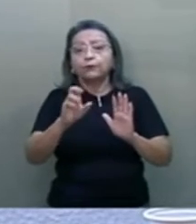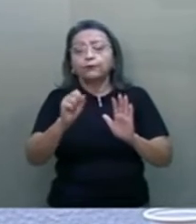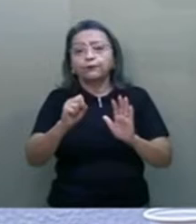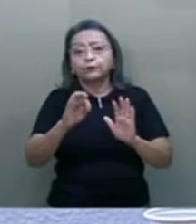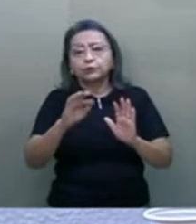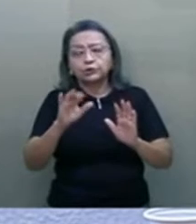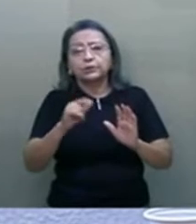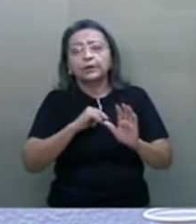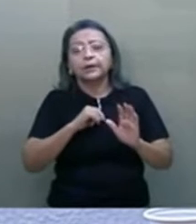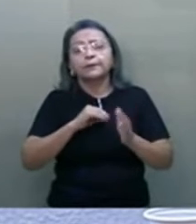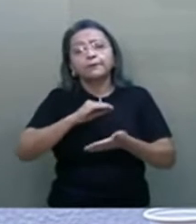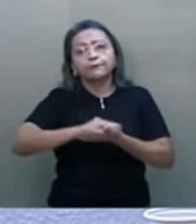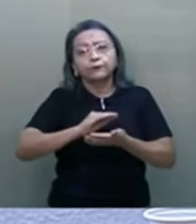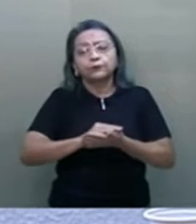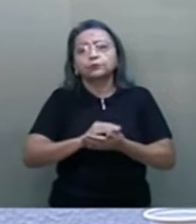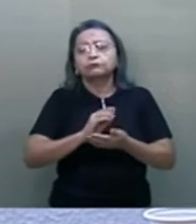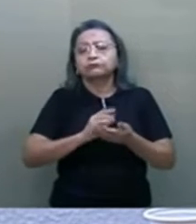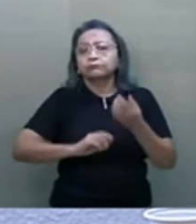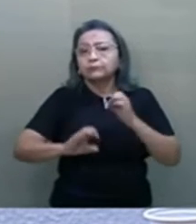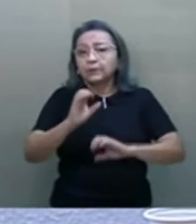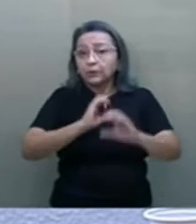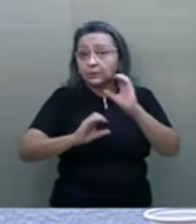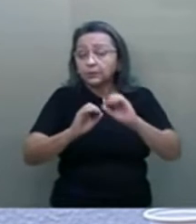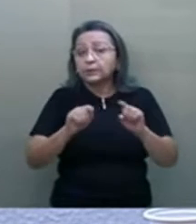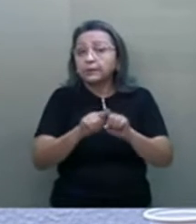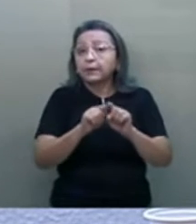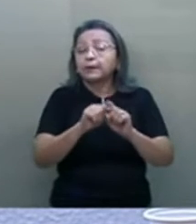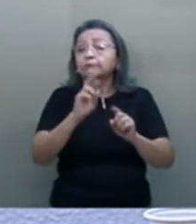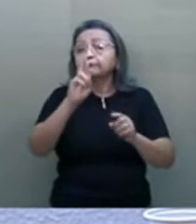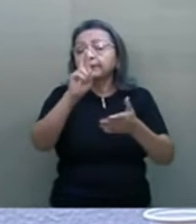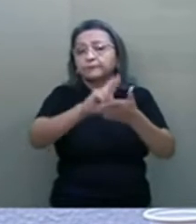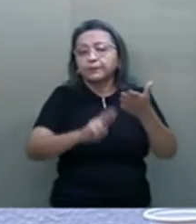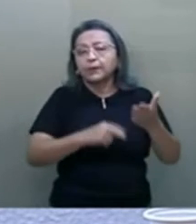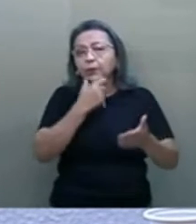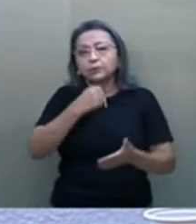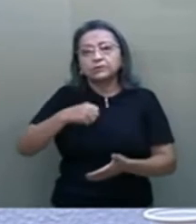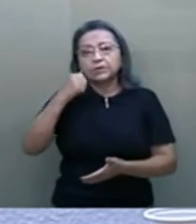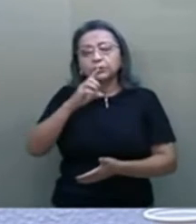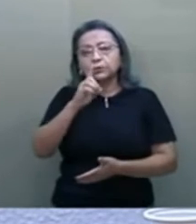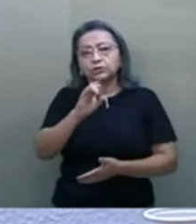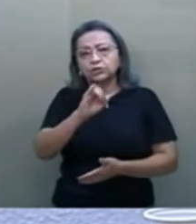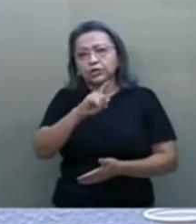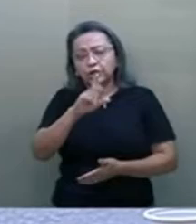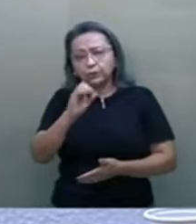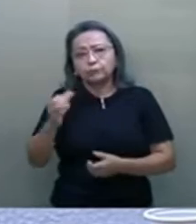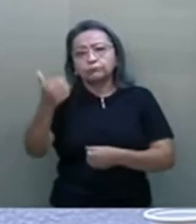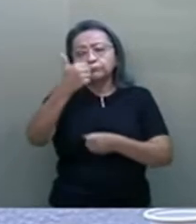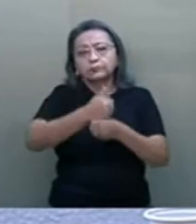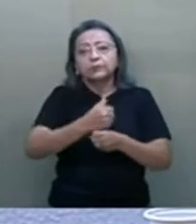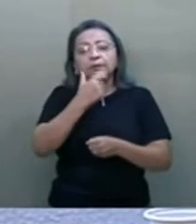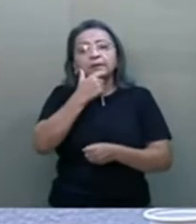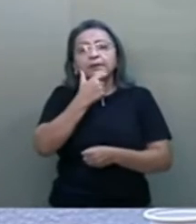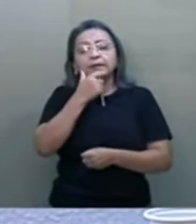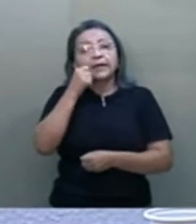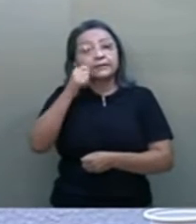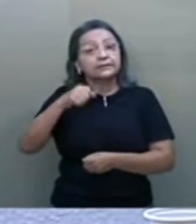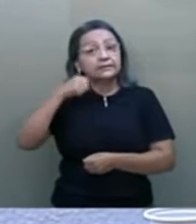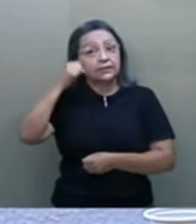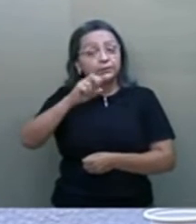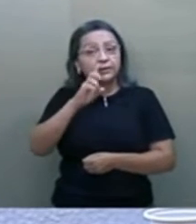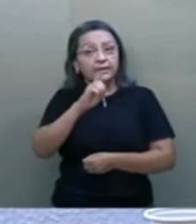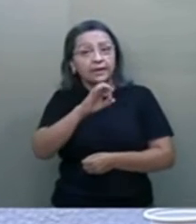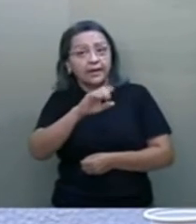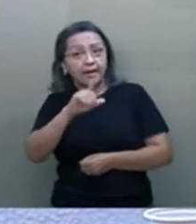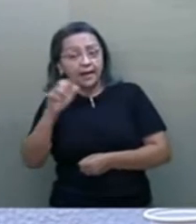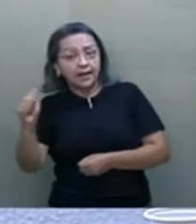Universalização dos Serviços de Aerocomunicações, relatado pelo senador Diego Tavares, suplente da senadora Daniela, e também pelo